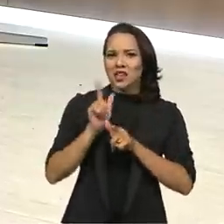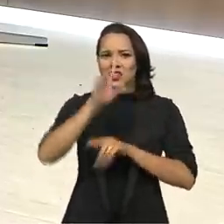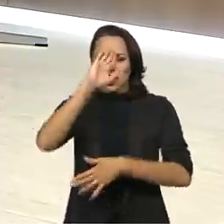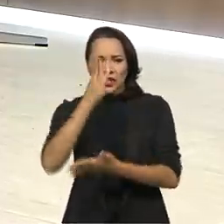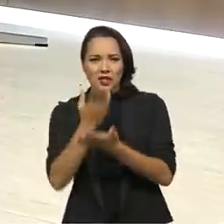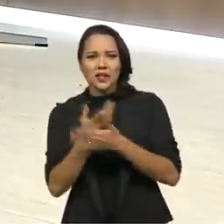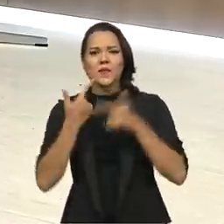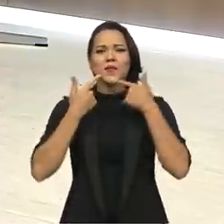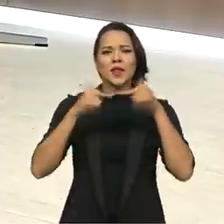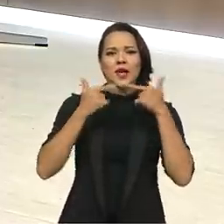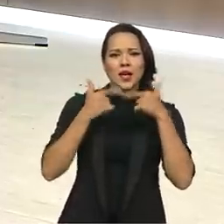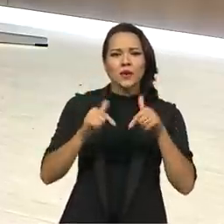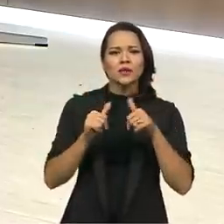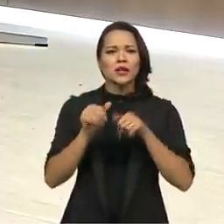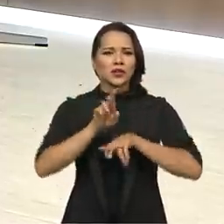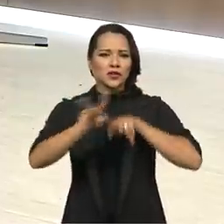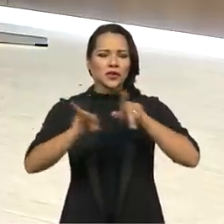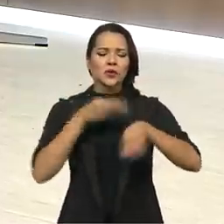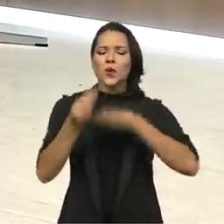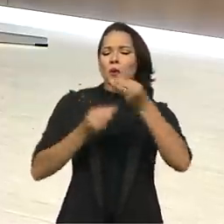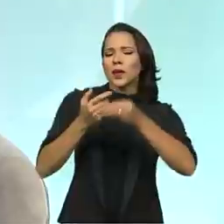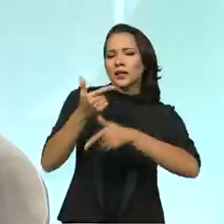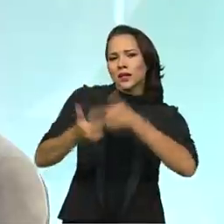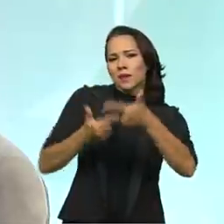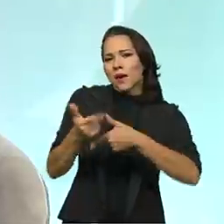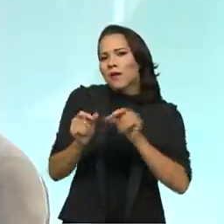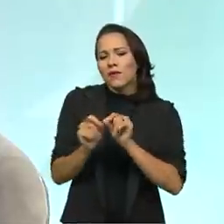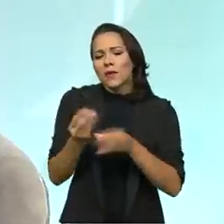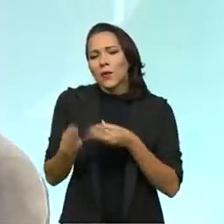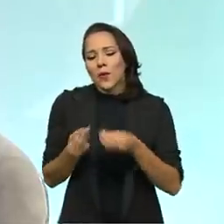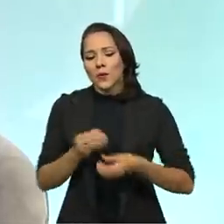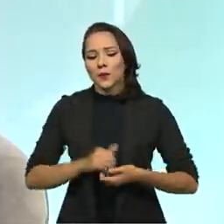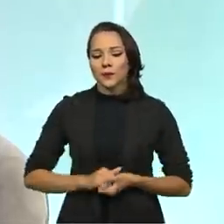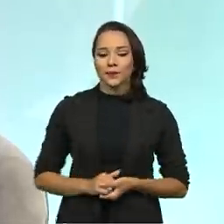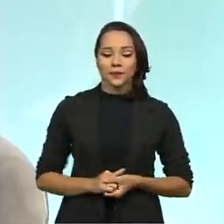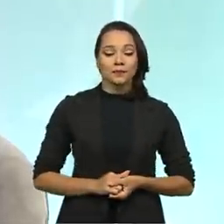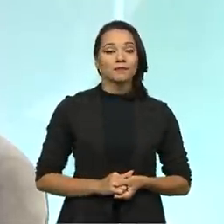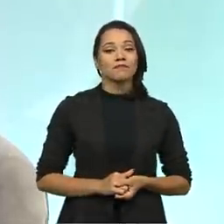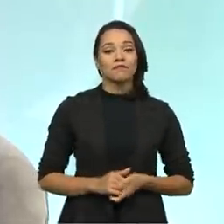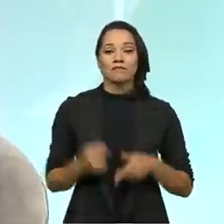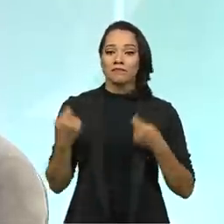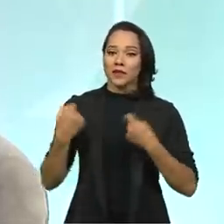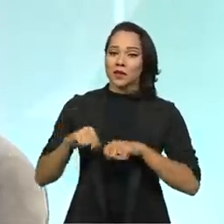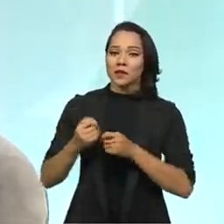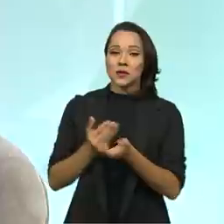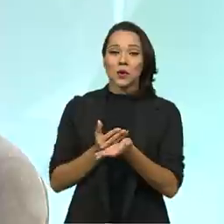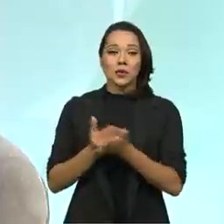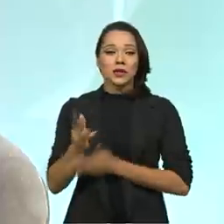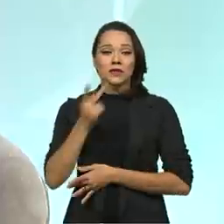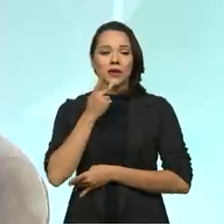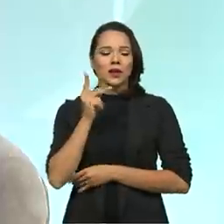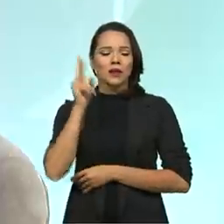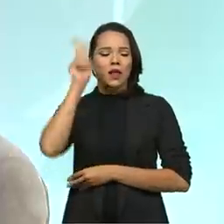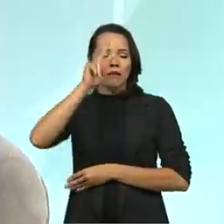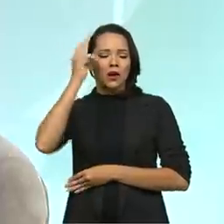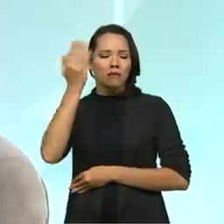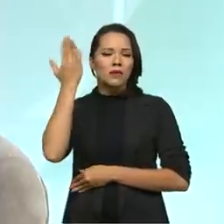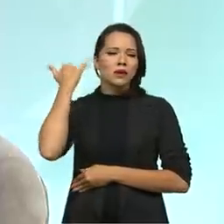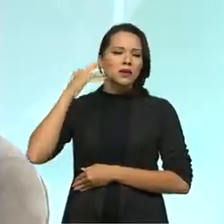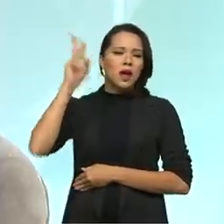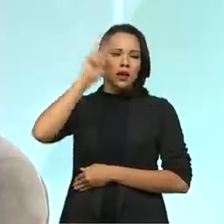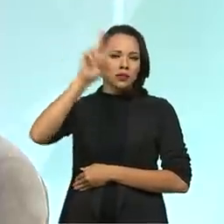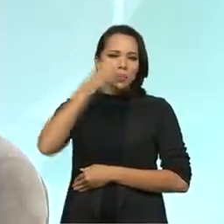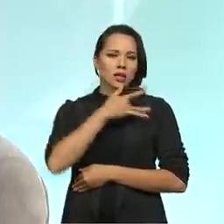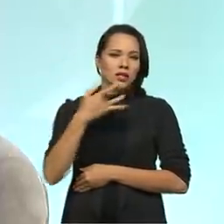crenças, línguas, hábitos diferentes. Como é que é feito esse trabalho, secretário? Bom, a gente precisa iniciar resgatando um pouquinho da história. A história da